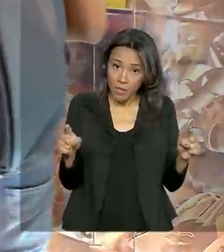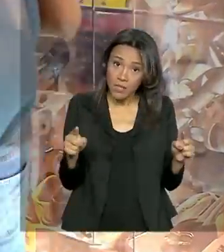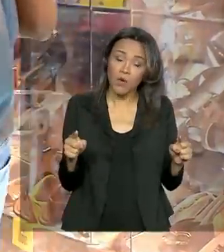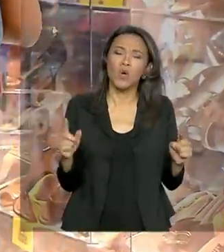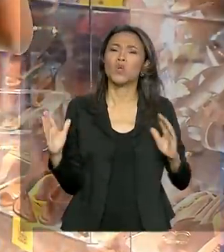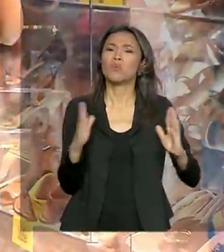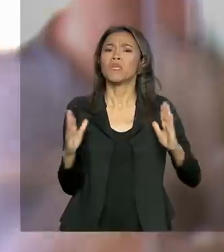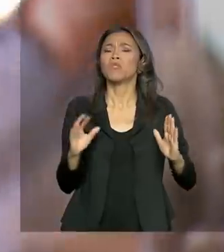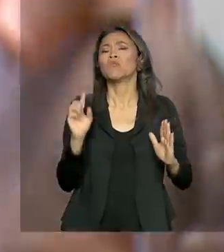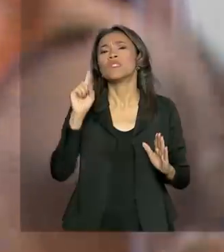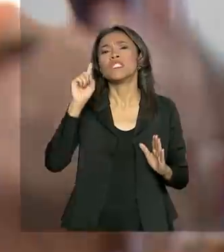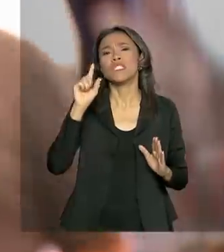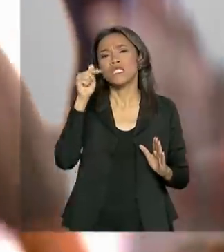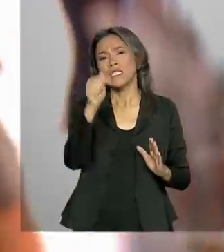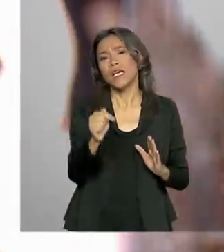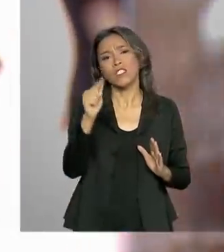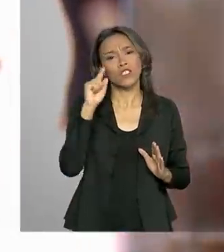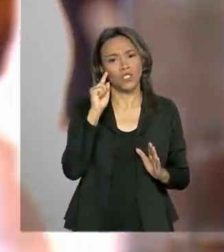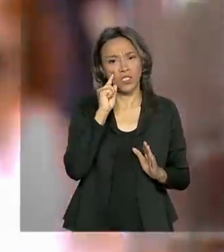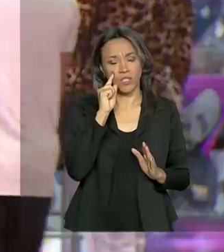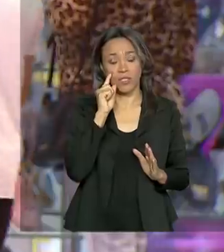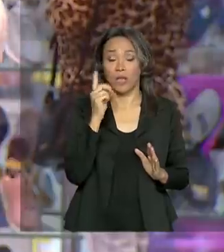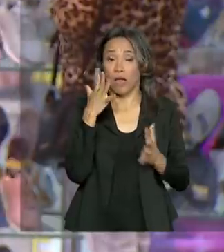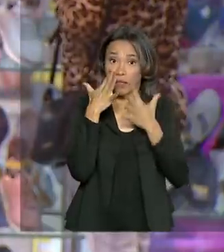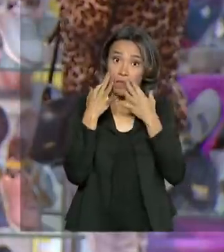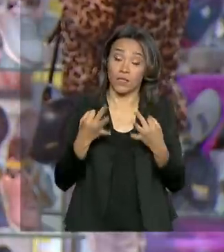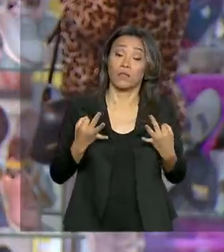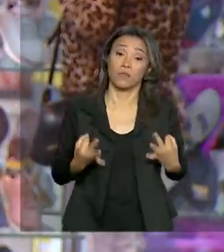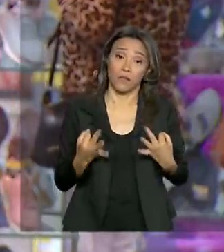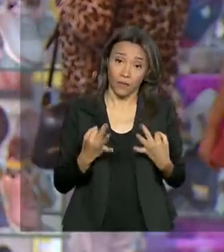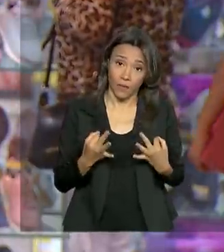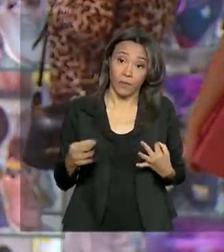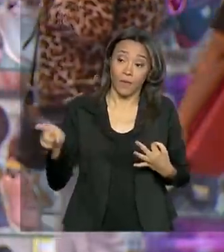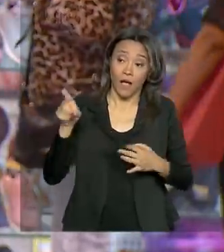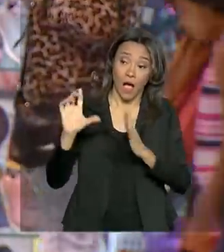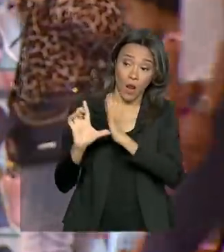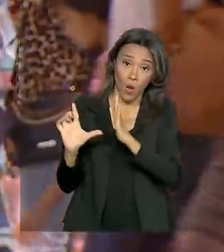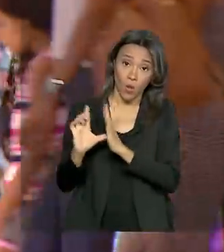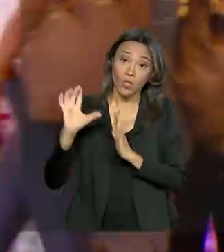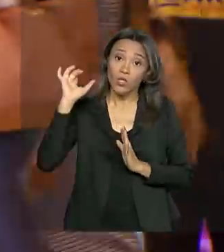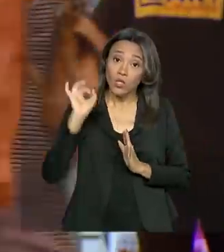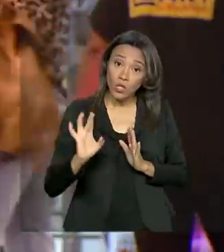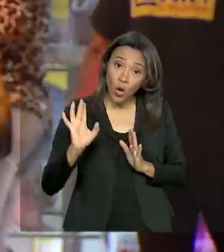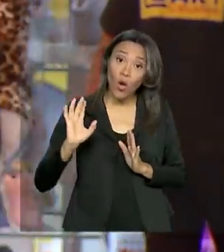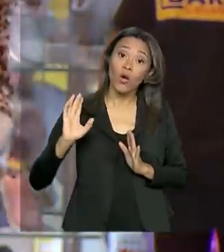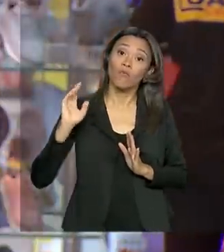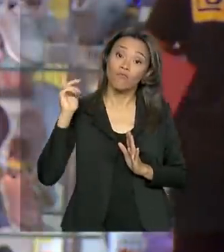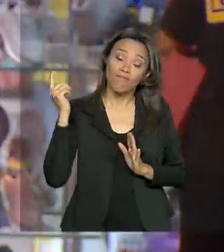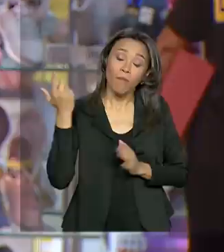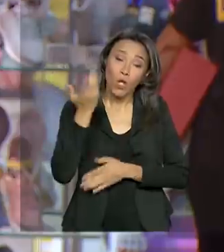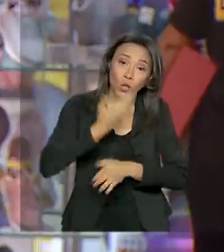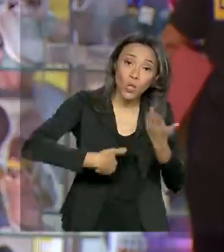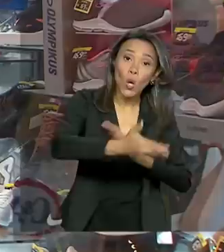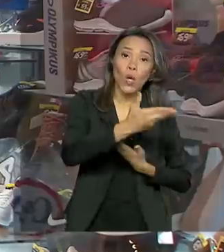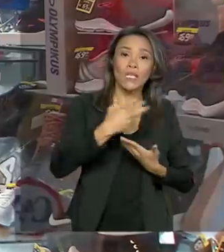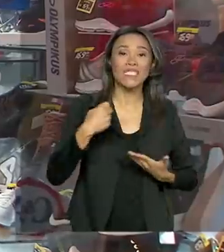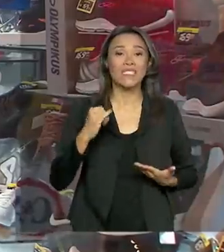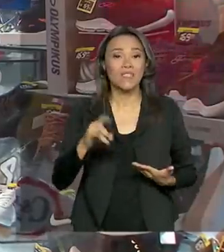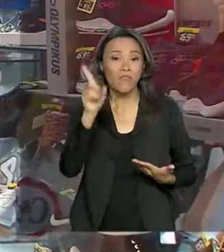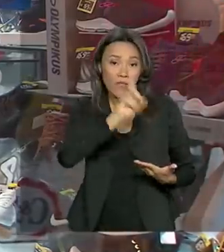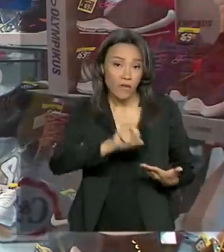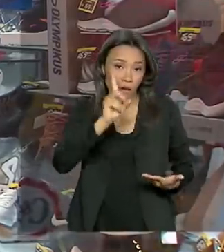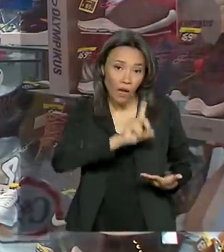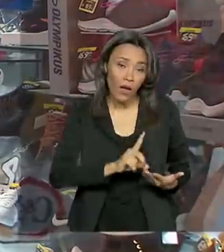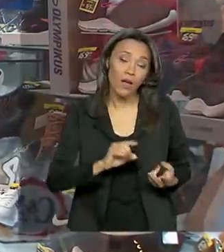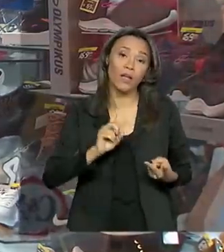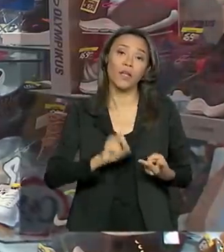até 7 dias, mas é preciso ficar atento. O lojista só é obrigado a trocar o produto quando há um defeito ou